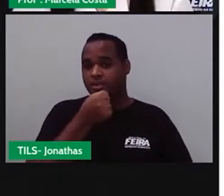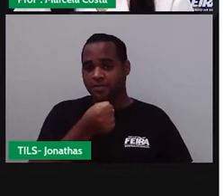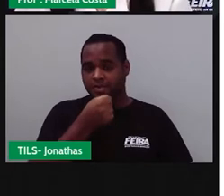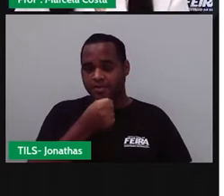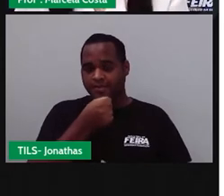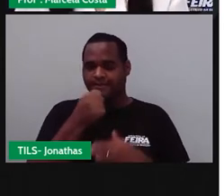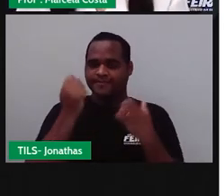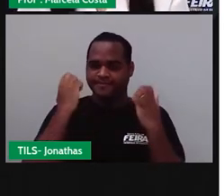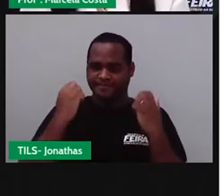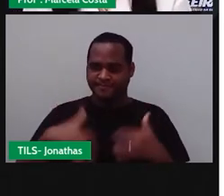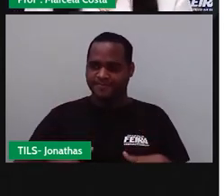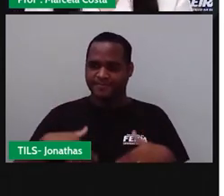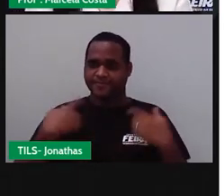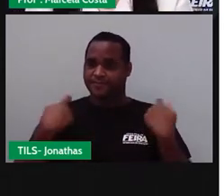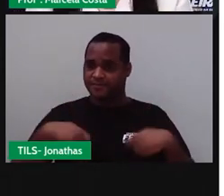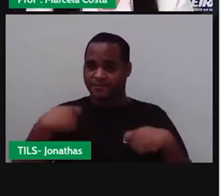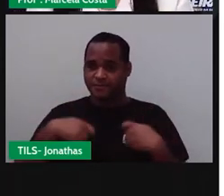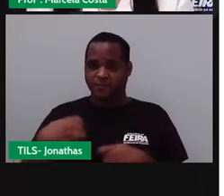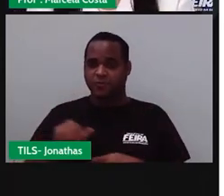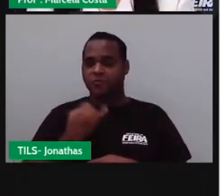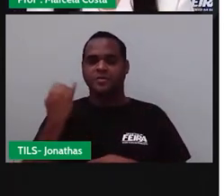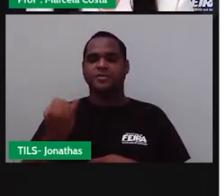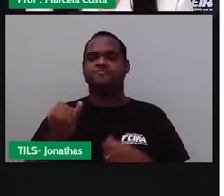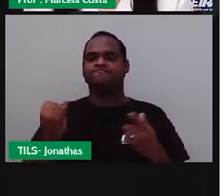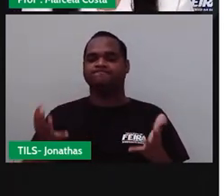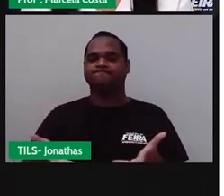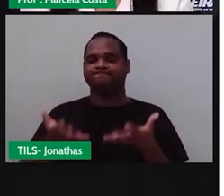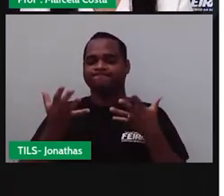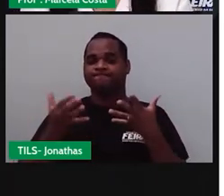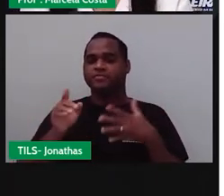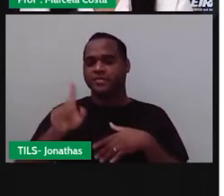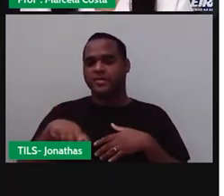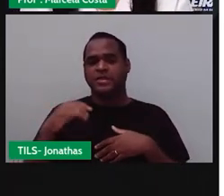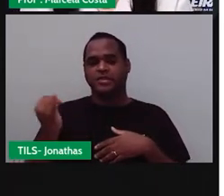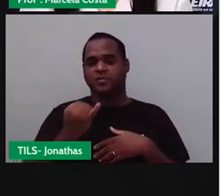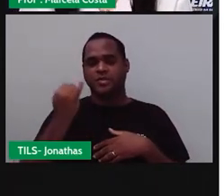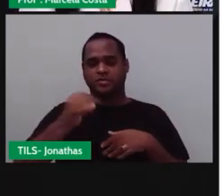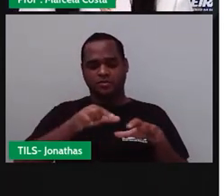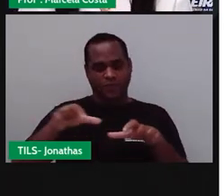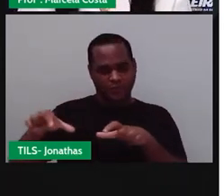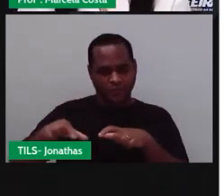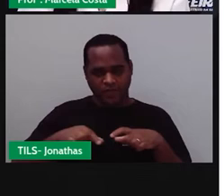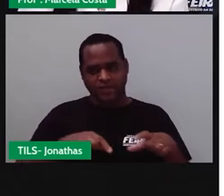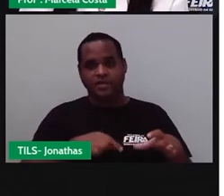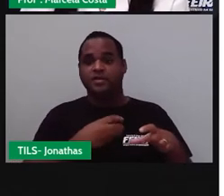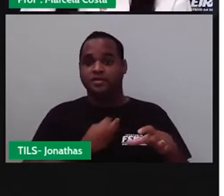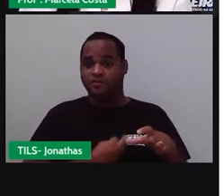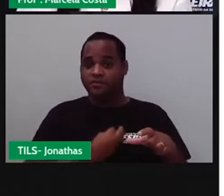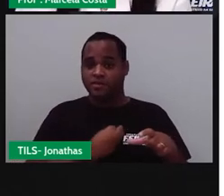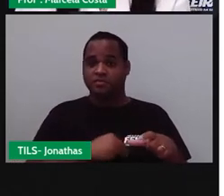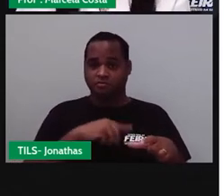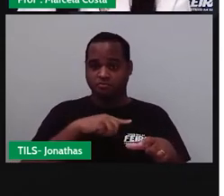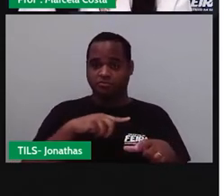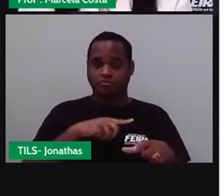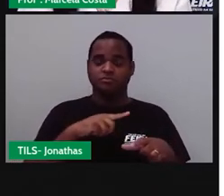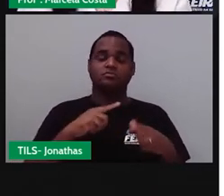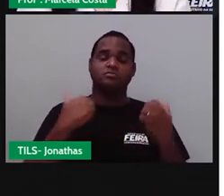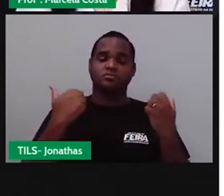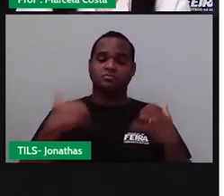estimular a diversidade nos ambientes, estimular que uma